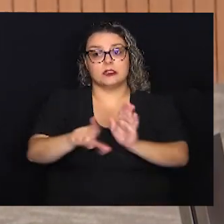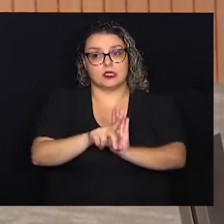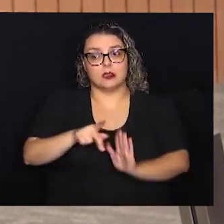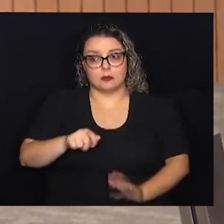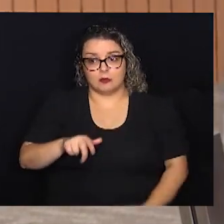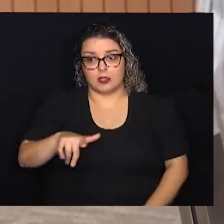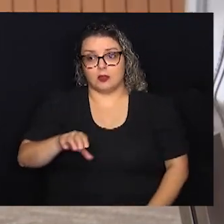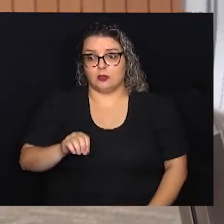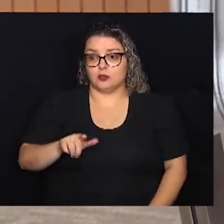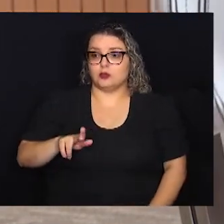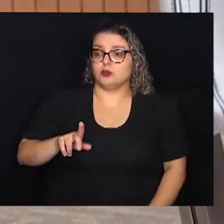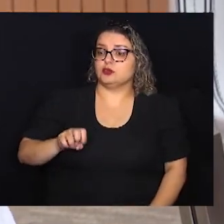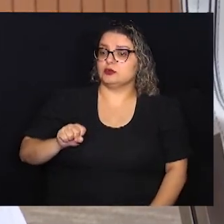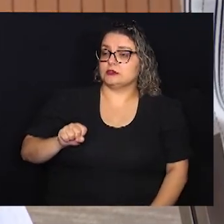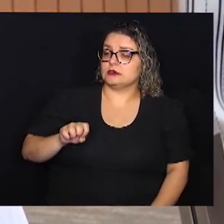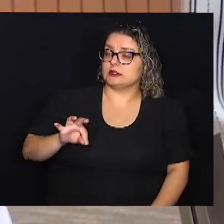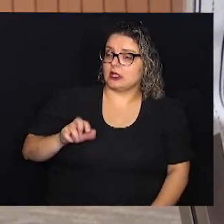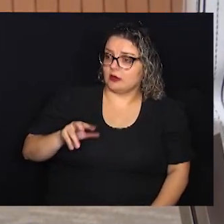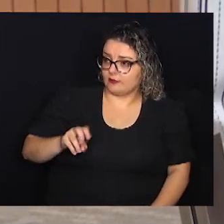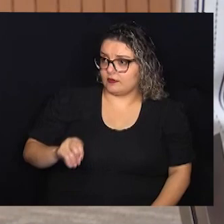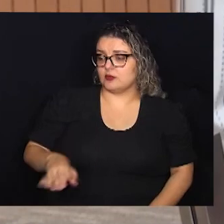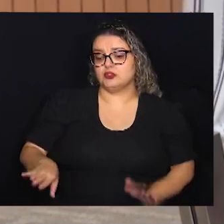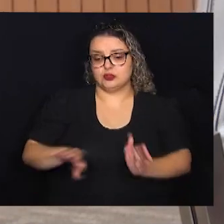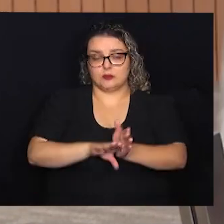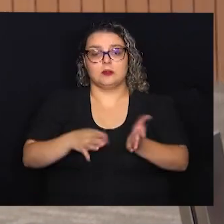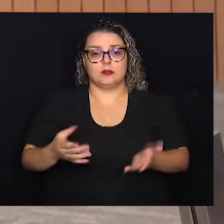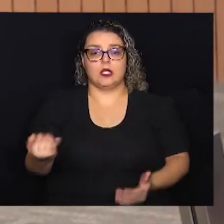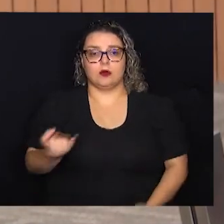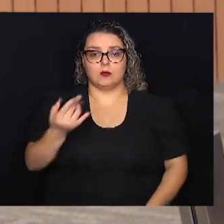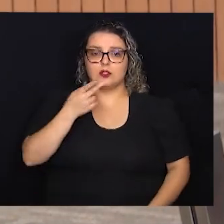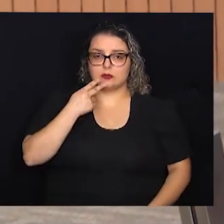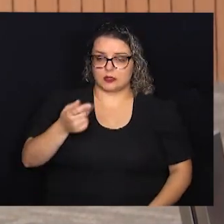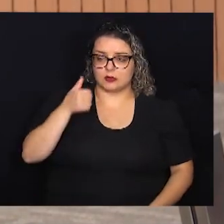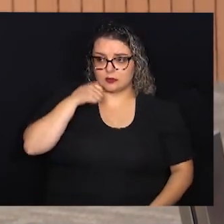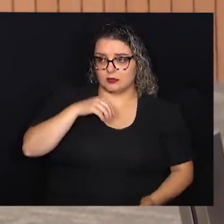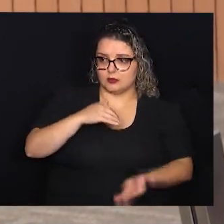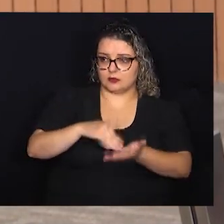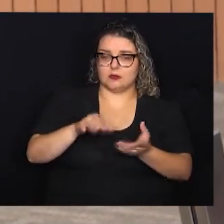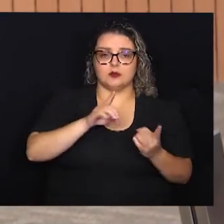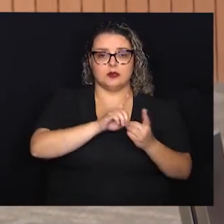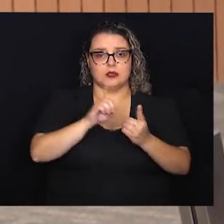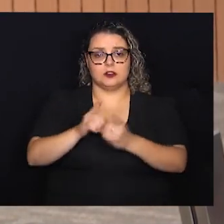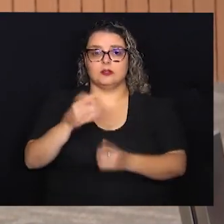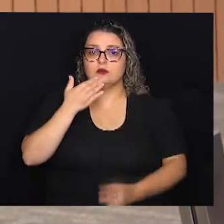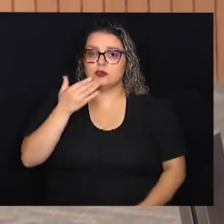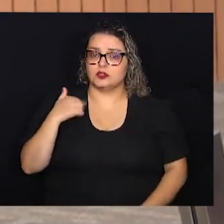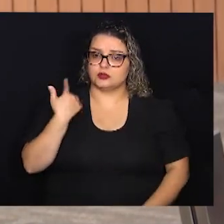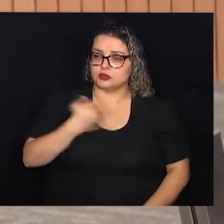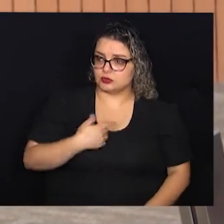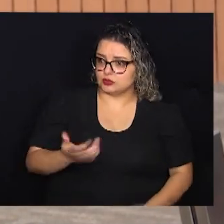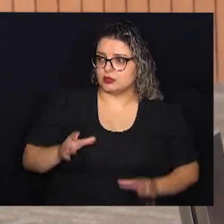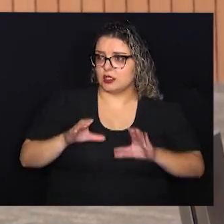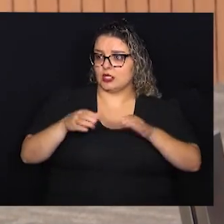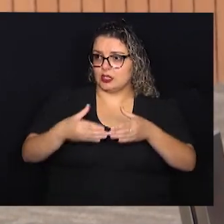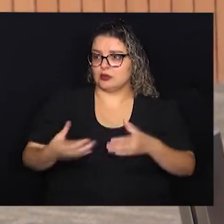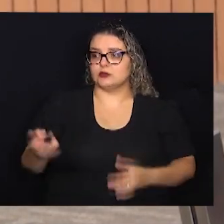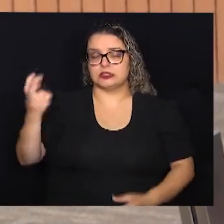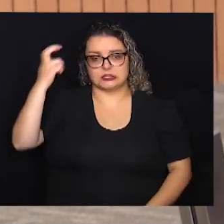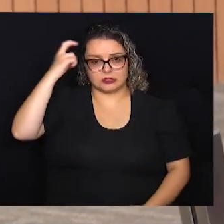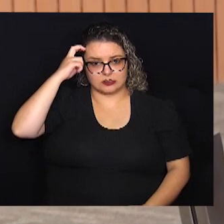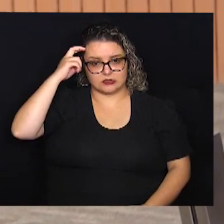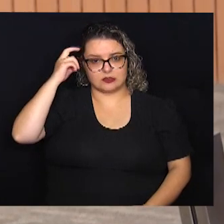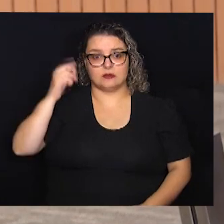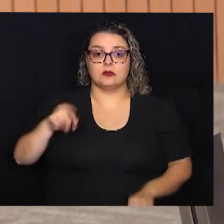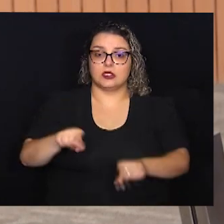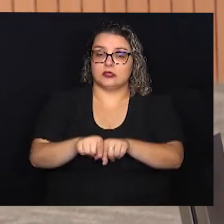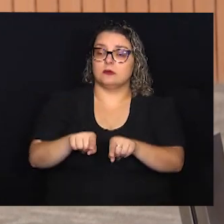Então essa lei Paulo Gustavo veio para isso. E é importante ressaltar que dessa vez a secretária aqui, atendendo a um pedido nosso, né?